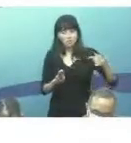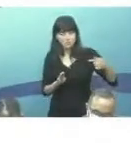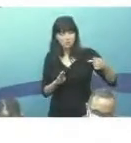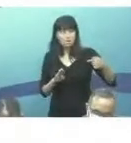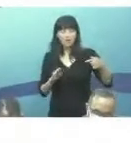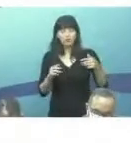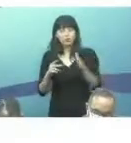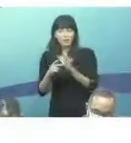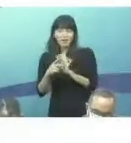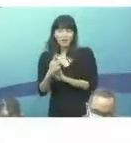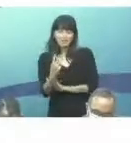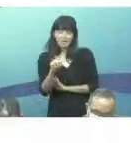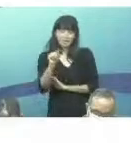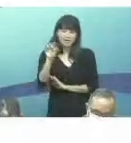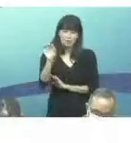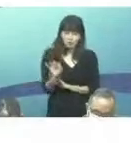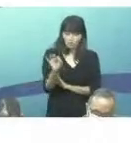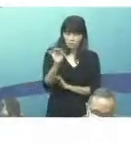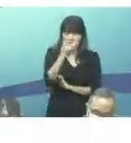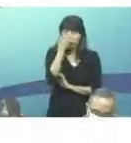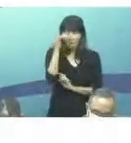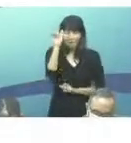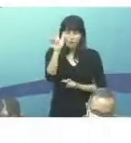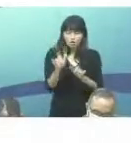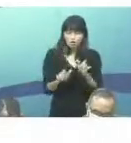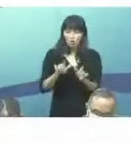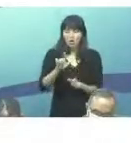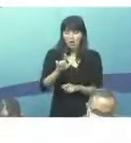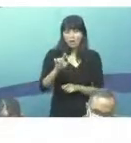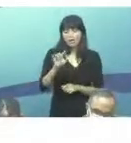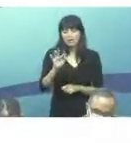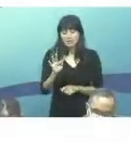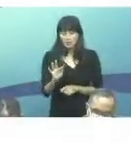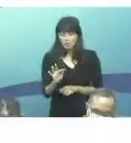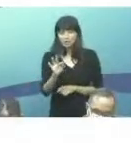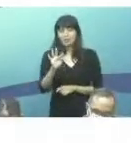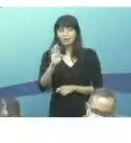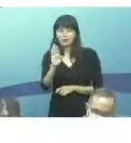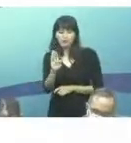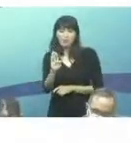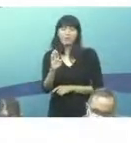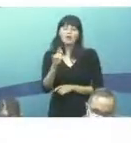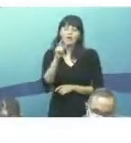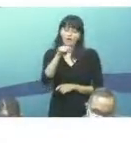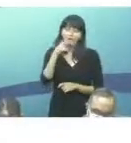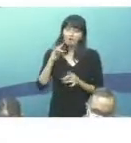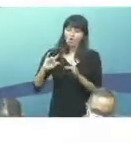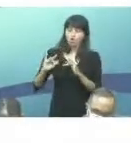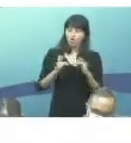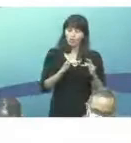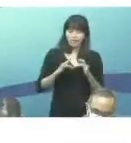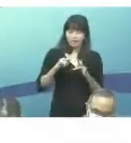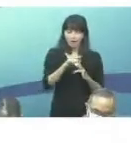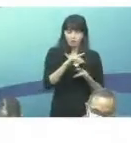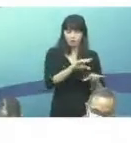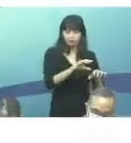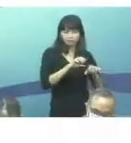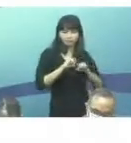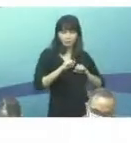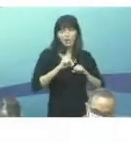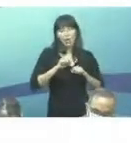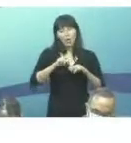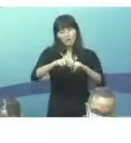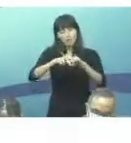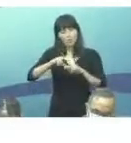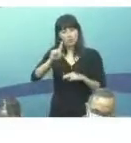% das pessoas em tratamentos com IL-TB eram contatos de pessoas com TB. Daí a grande importância do dia de